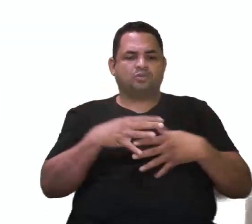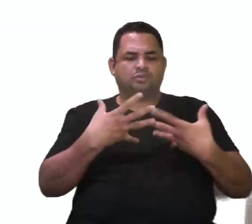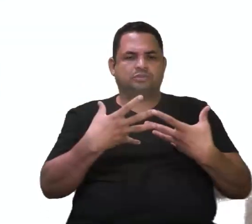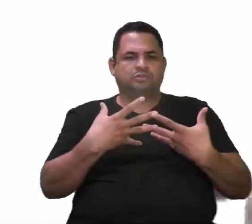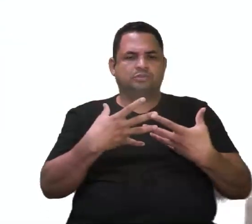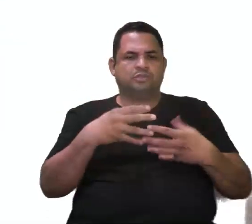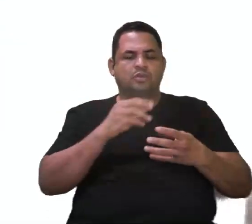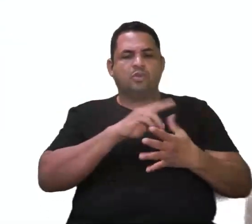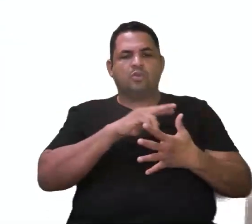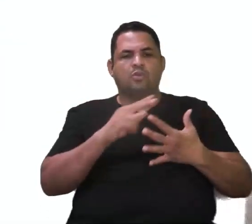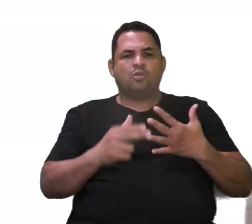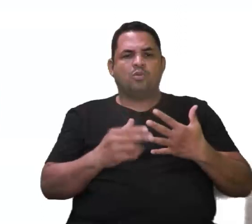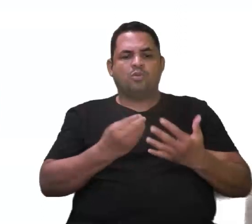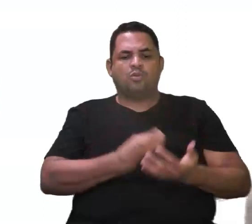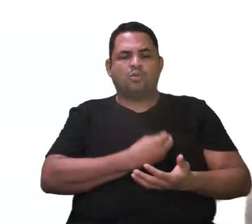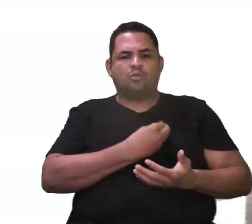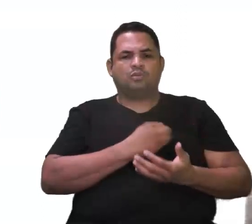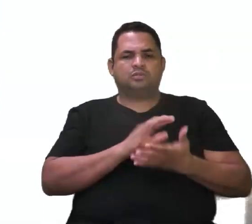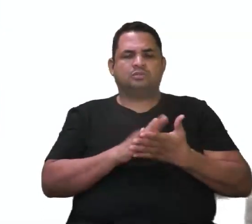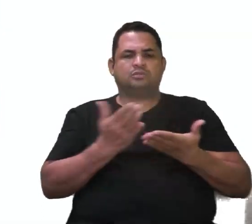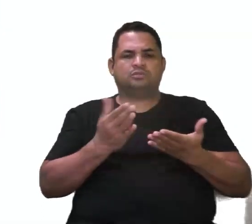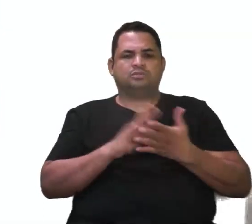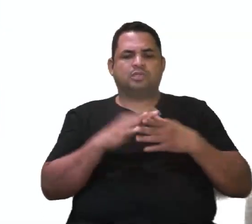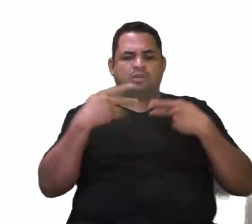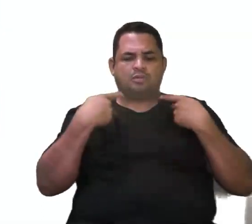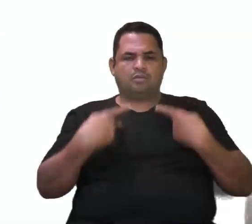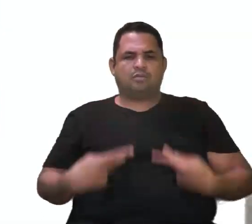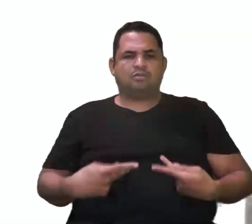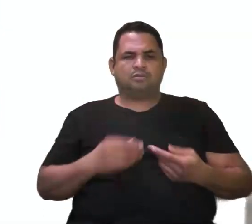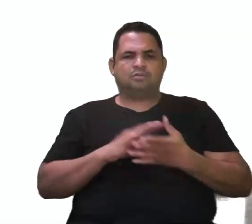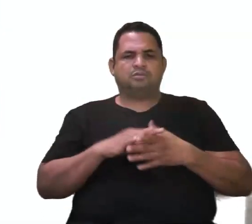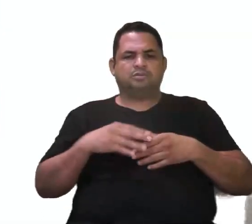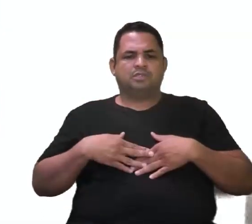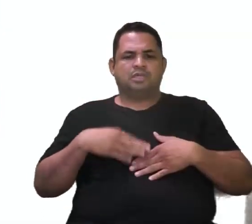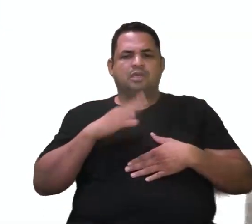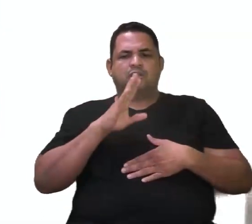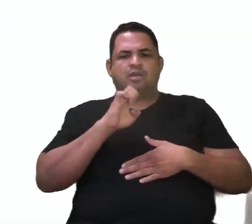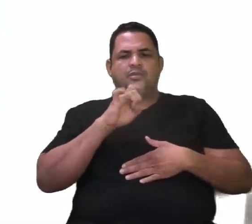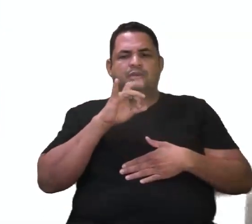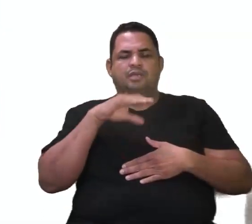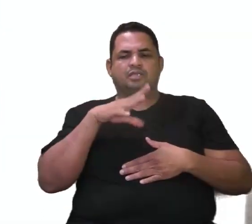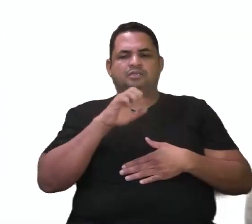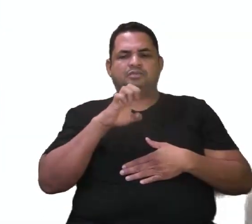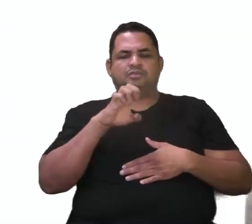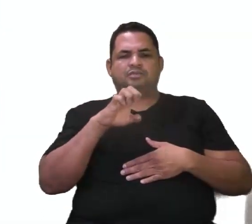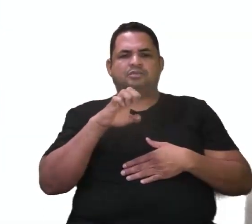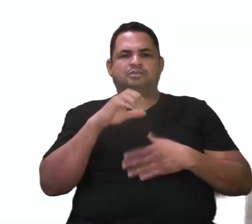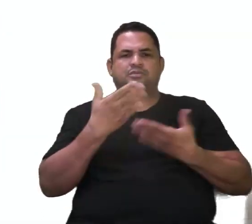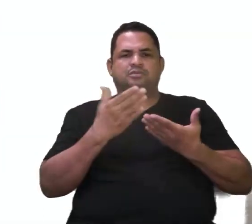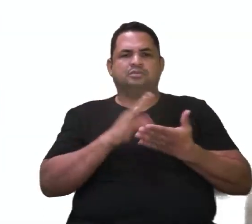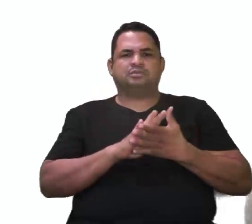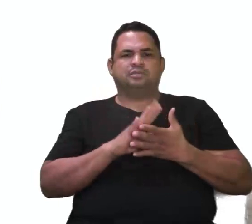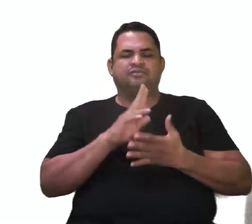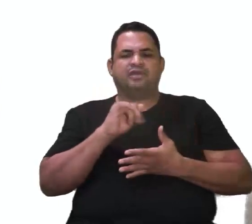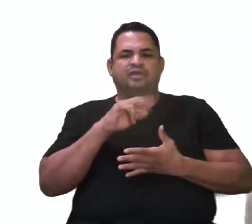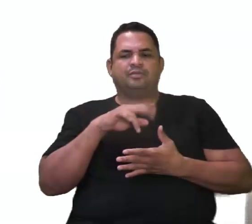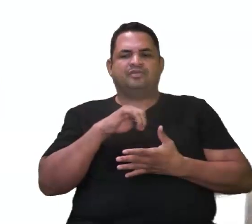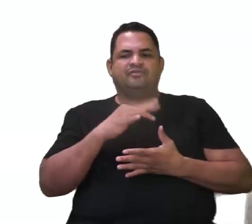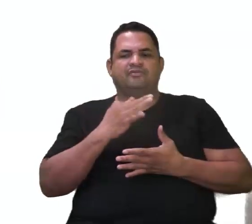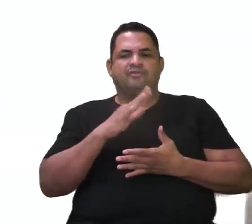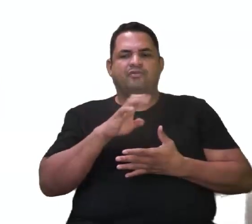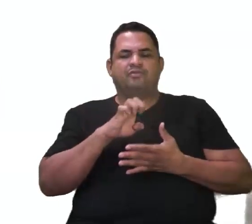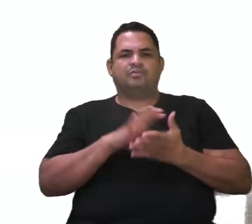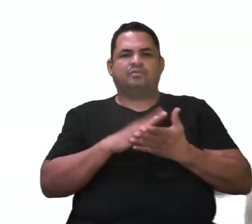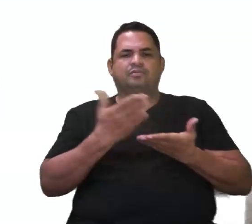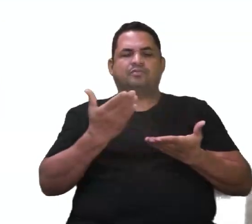está servindo mais. No caso, a gente tem aqui, no nosso caso humano, os apêndices, né? Os não, o apêndice, vermiforme. Aí, gente